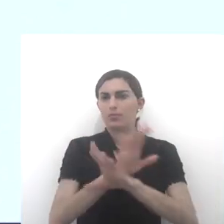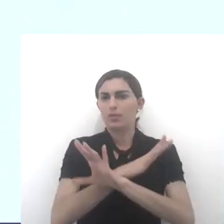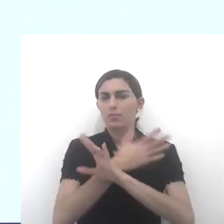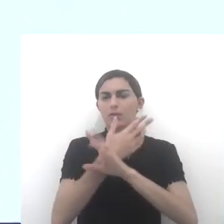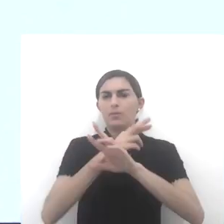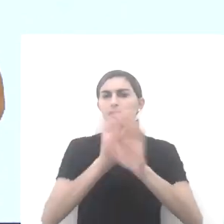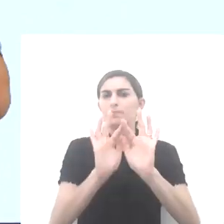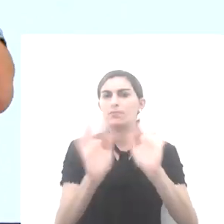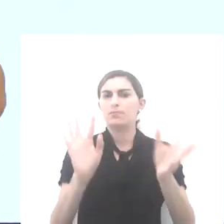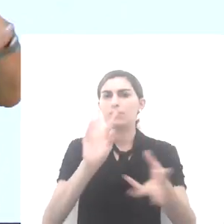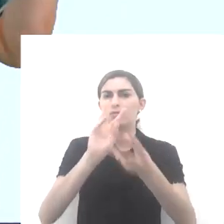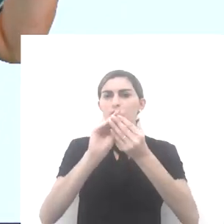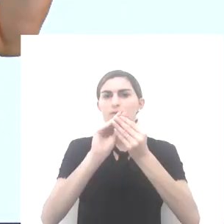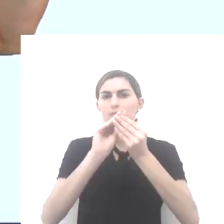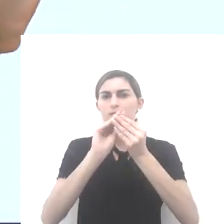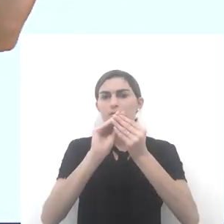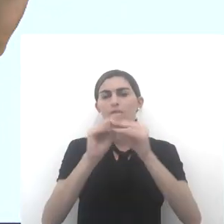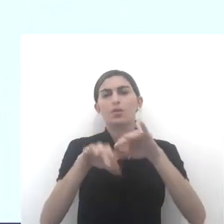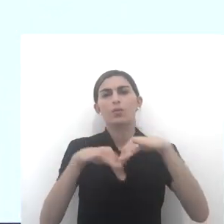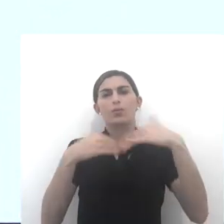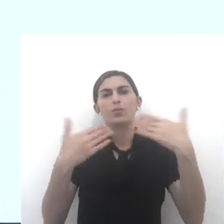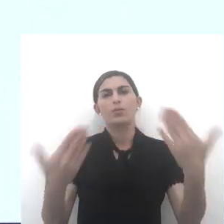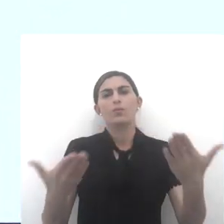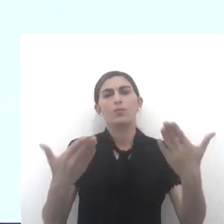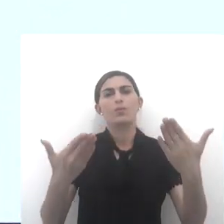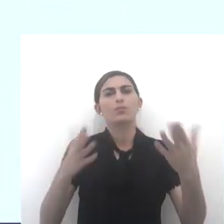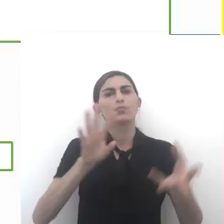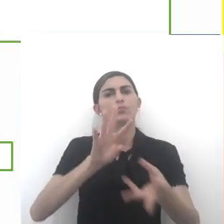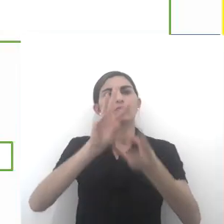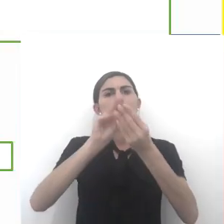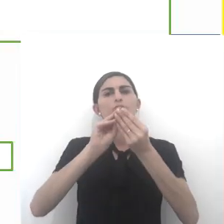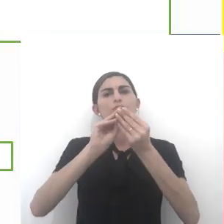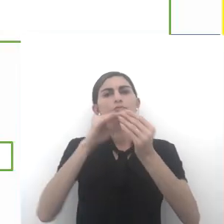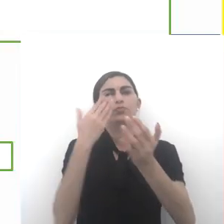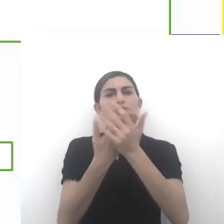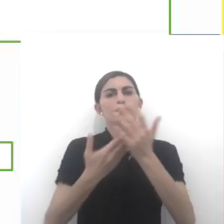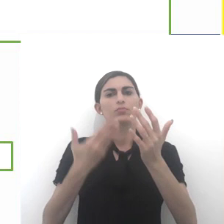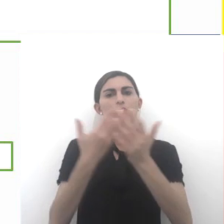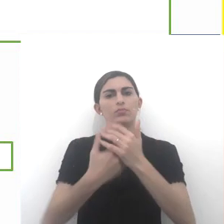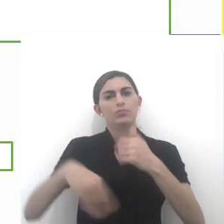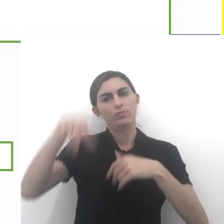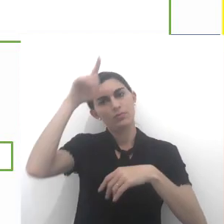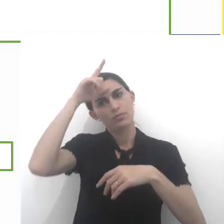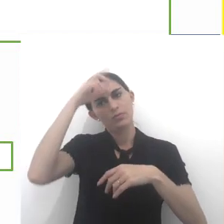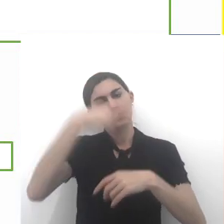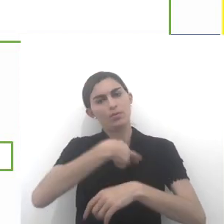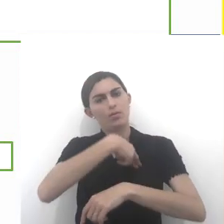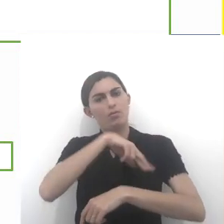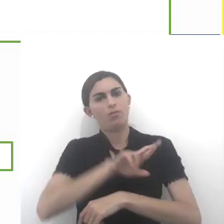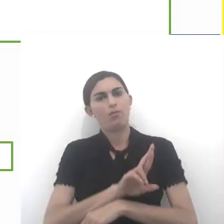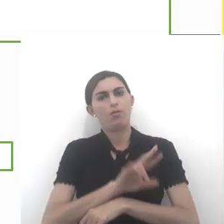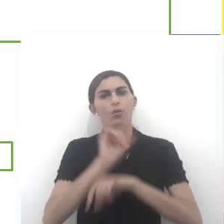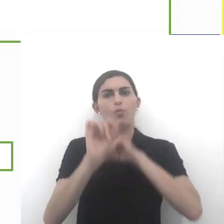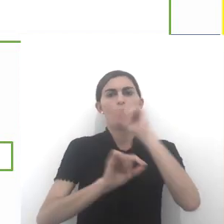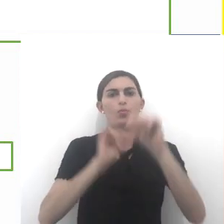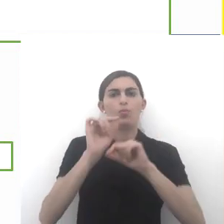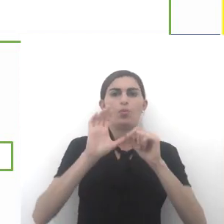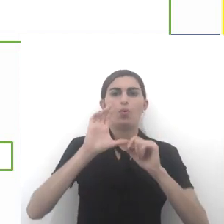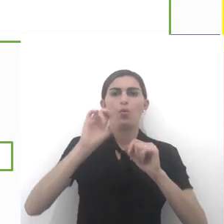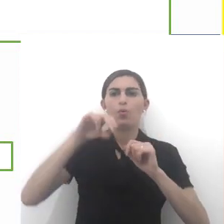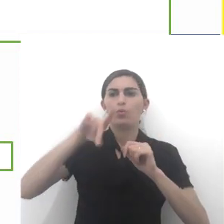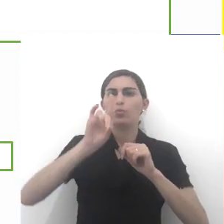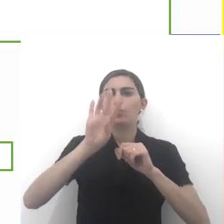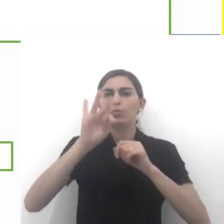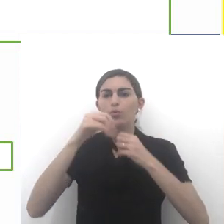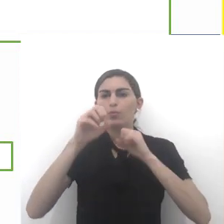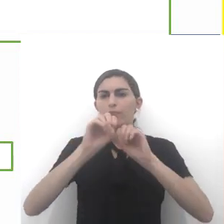nós terminamos com uma síntese. Qual a síntese de nossa aula? O líder religioso é o